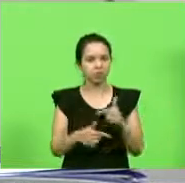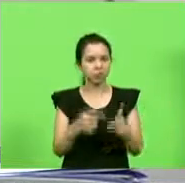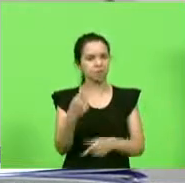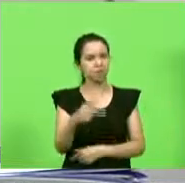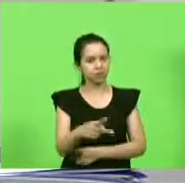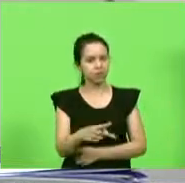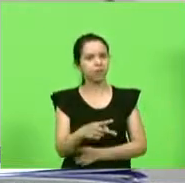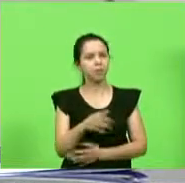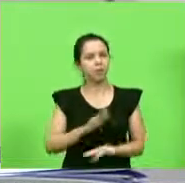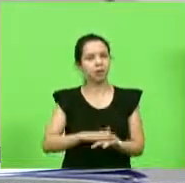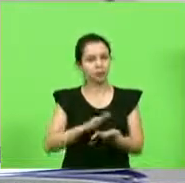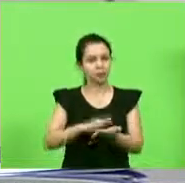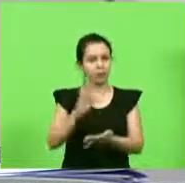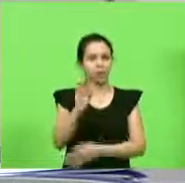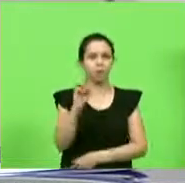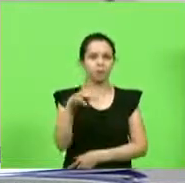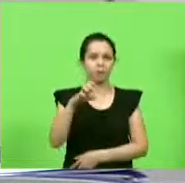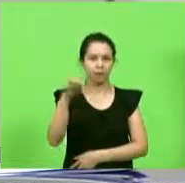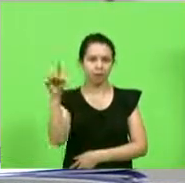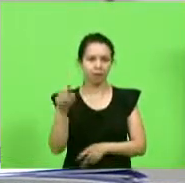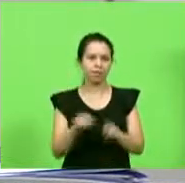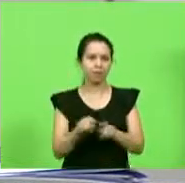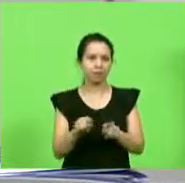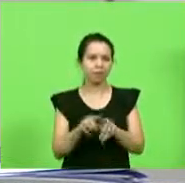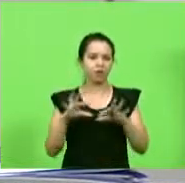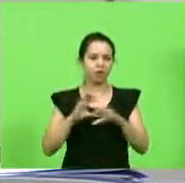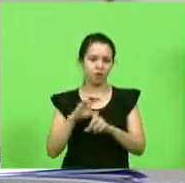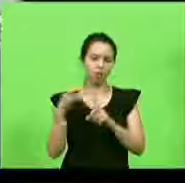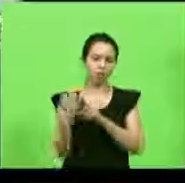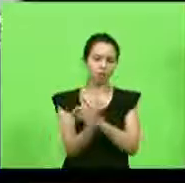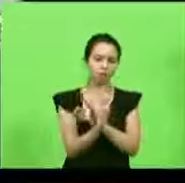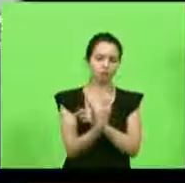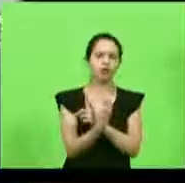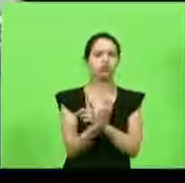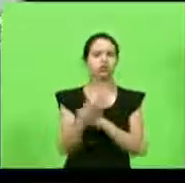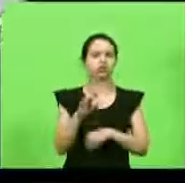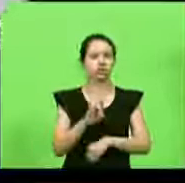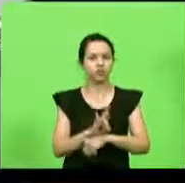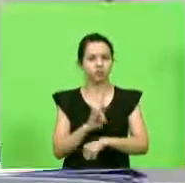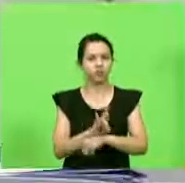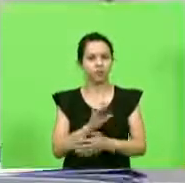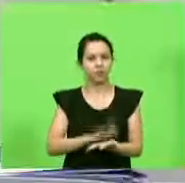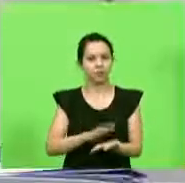parabéns ao Tomé e parabéns a toda a comunidade do Rio do Sul parabéns